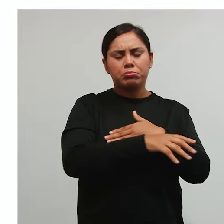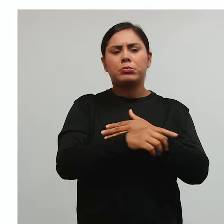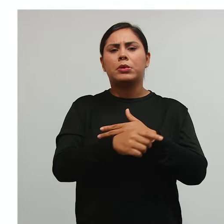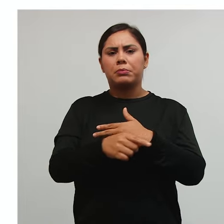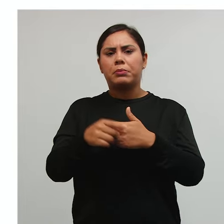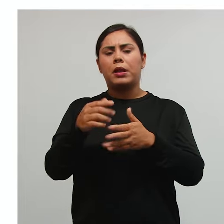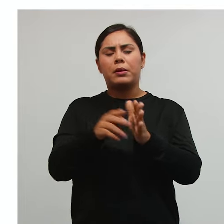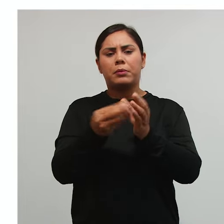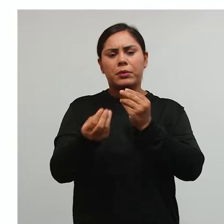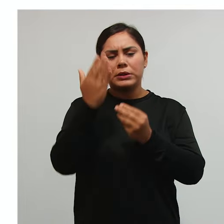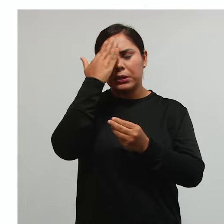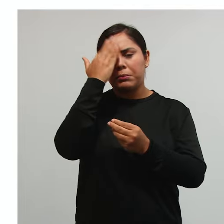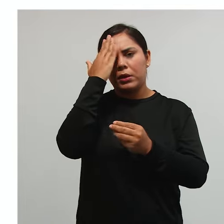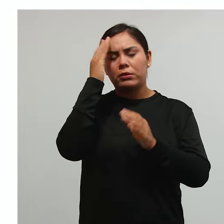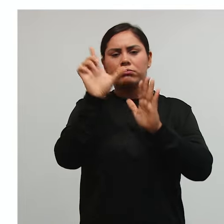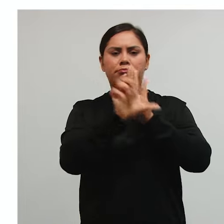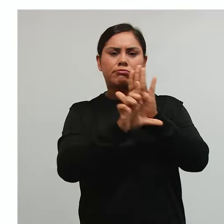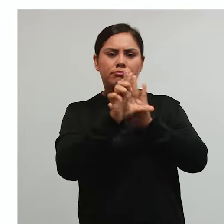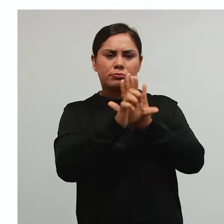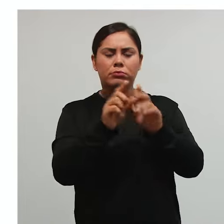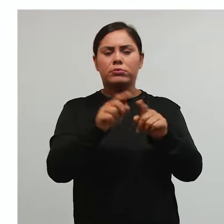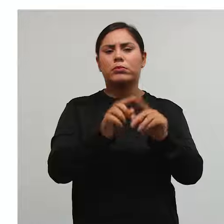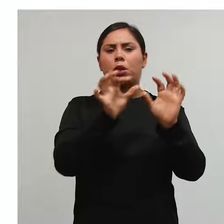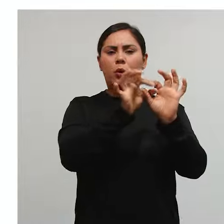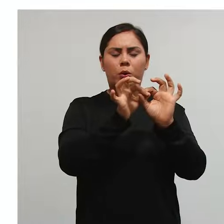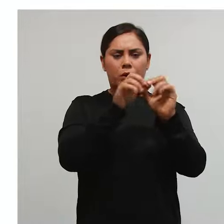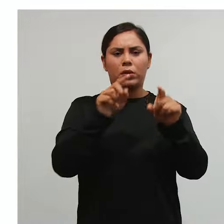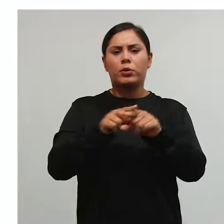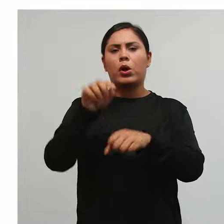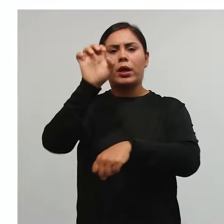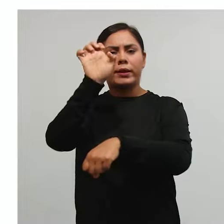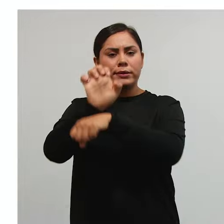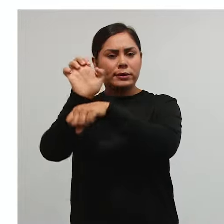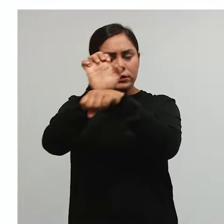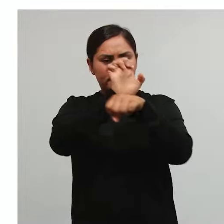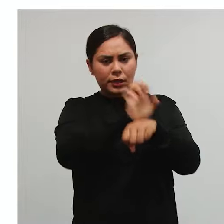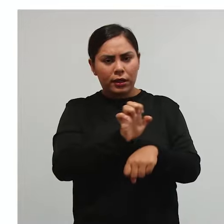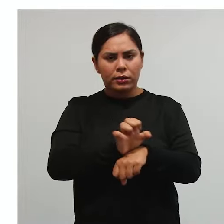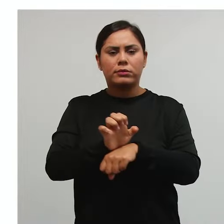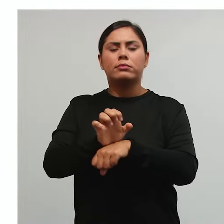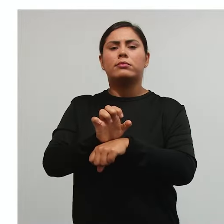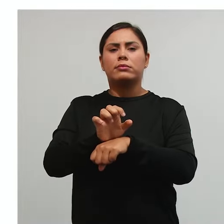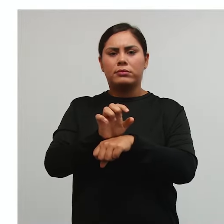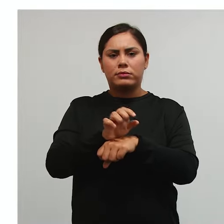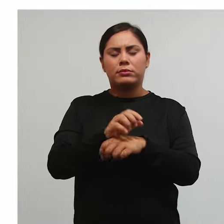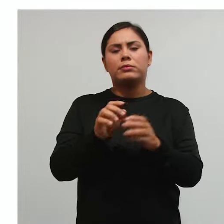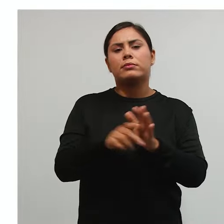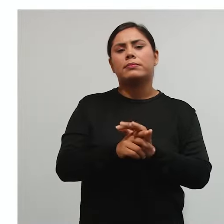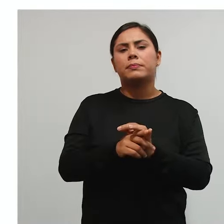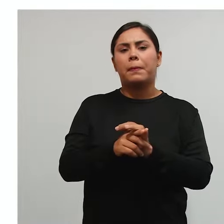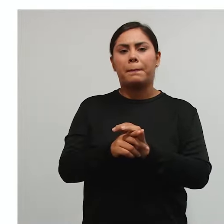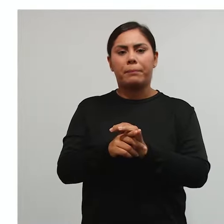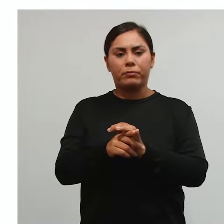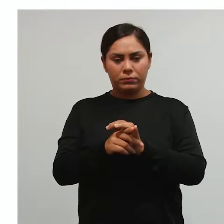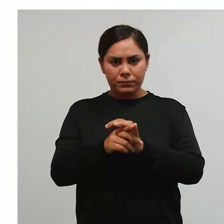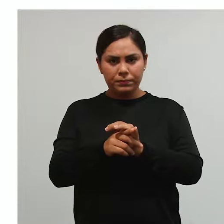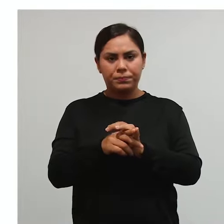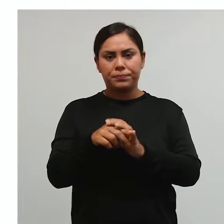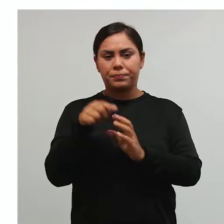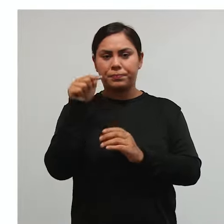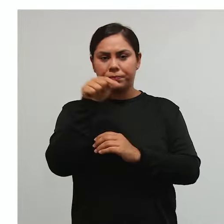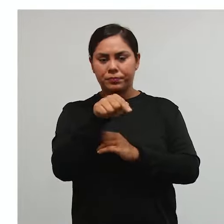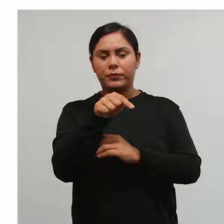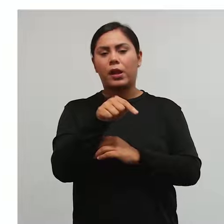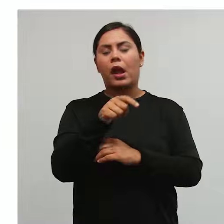em matéria tributária. Aí eu coloquei União, Estados e DF, tá? Beleza? E aqui,